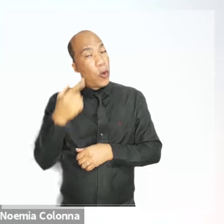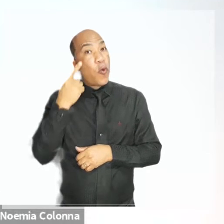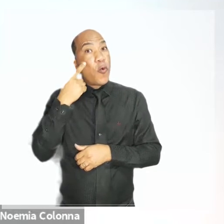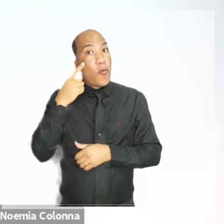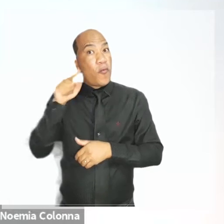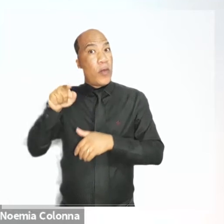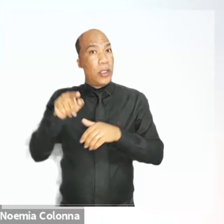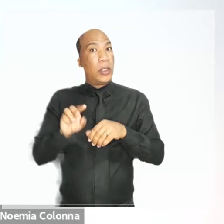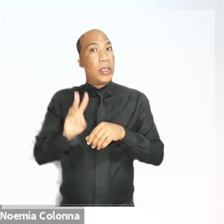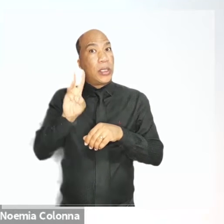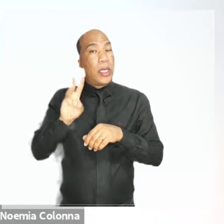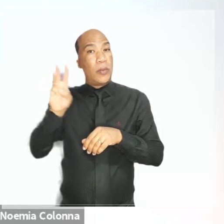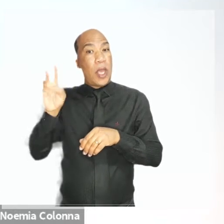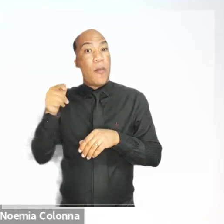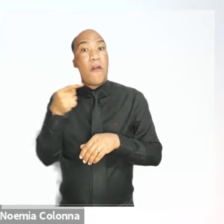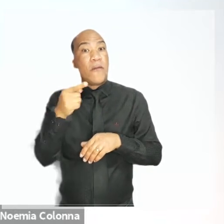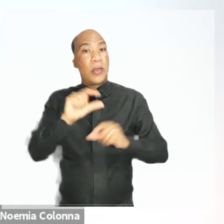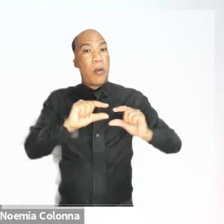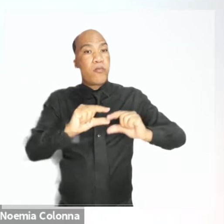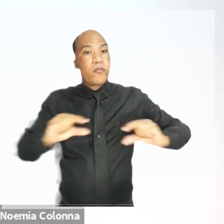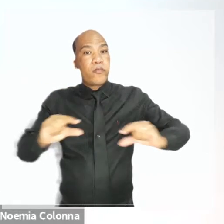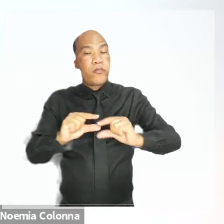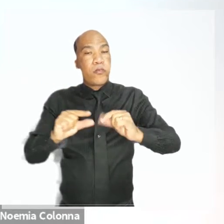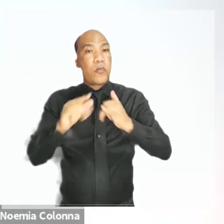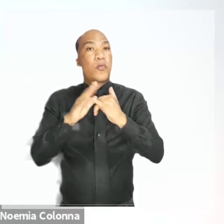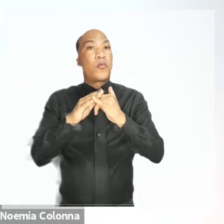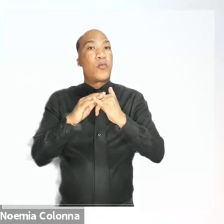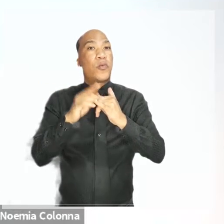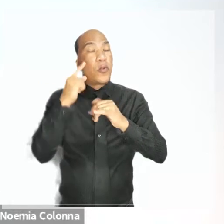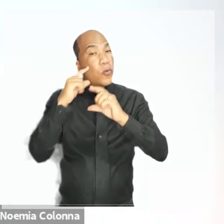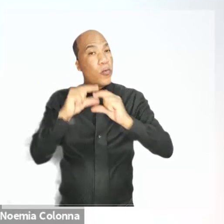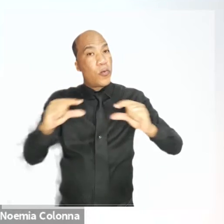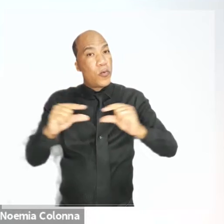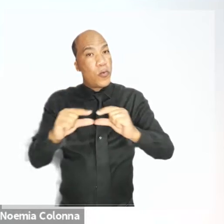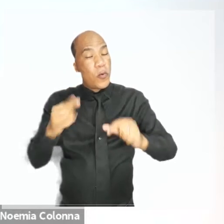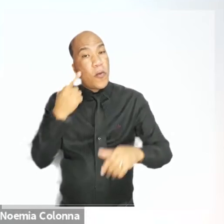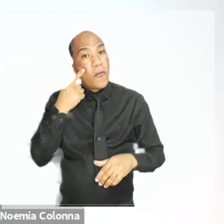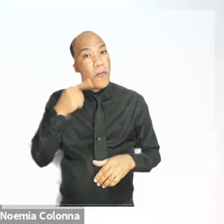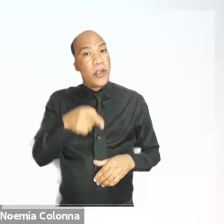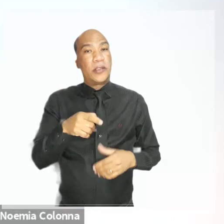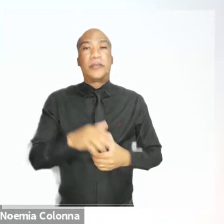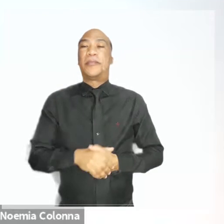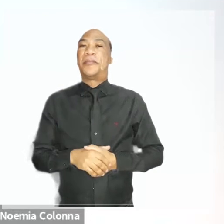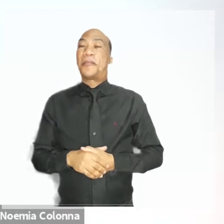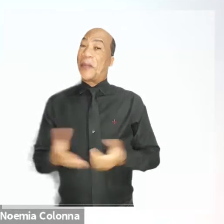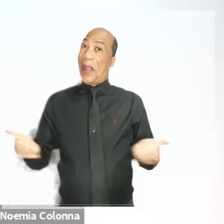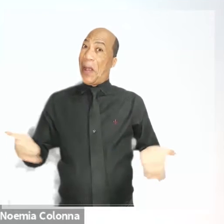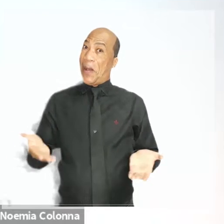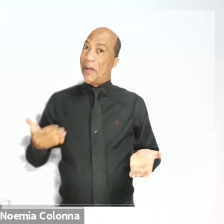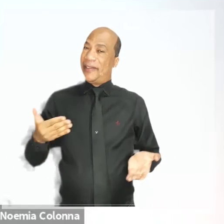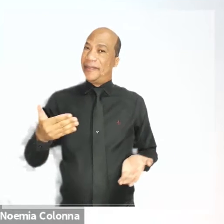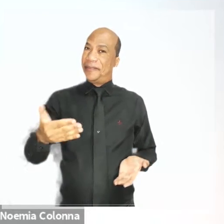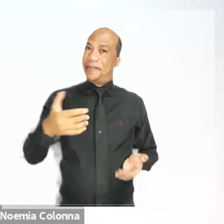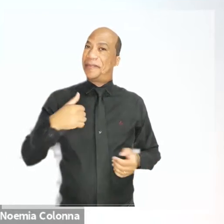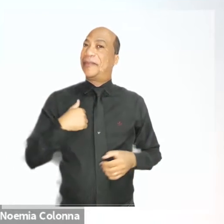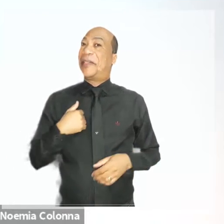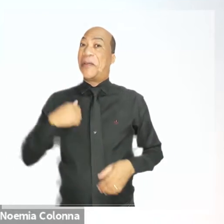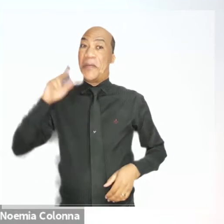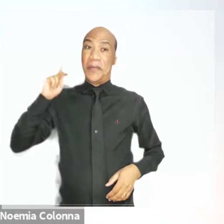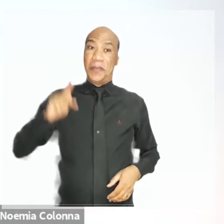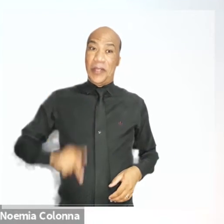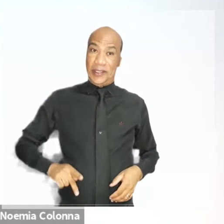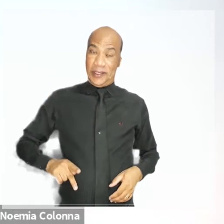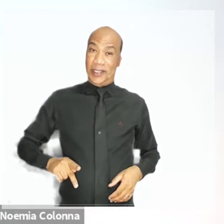indicada aí no descritivo do YouTube. E agora com vocês o presidente do TJDFT,